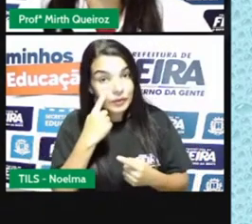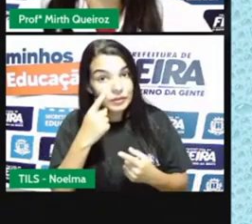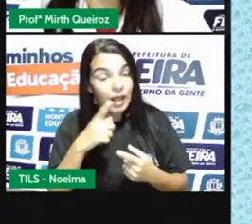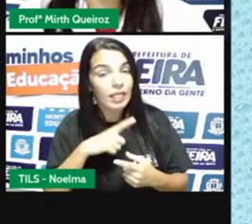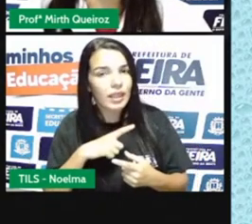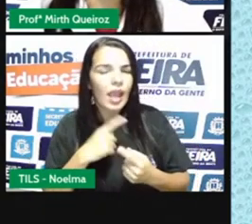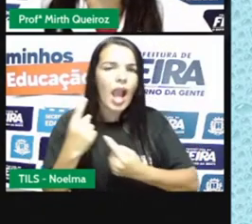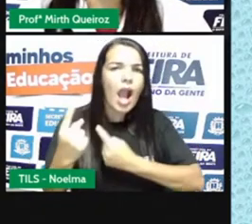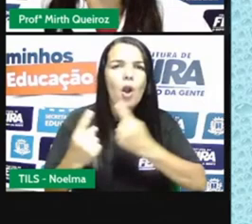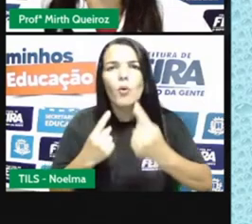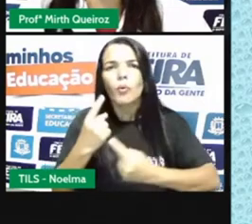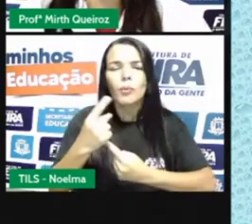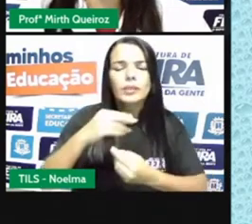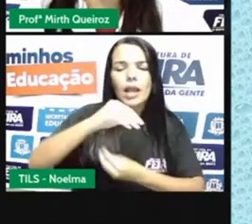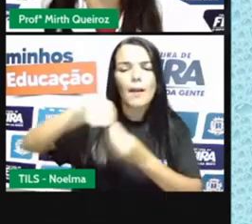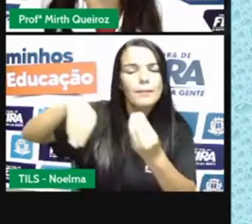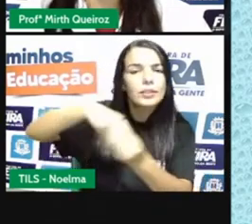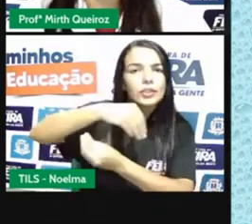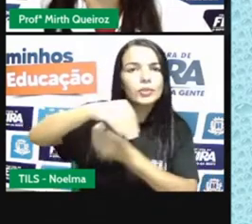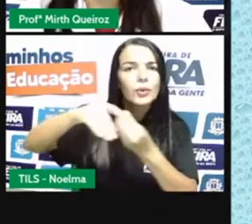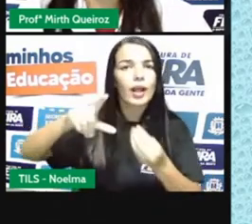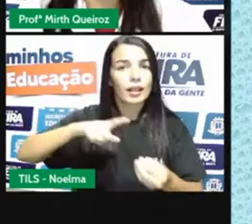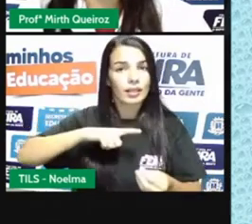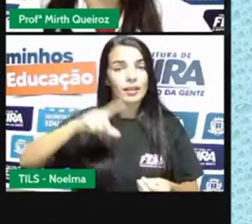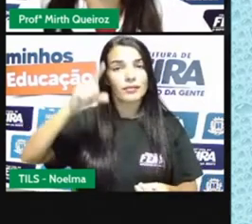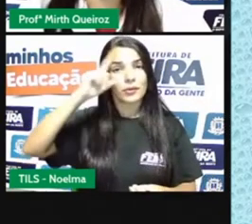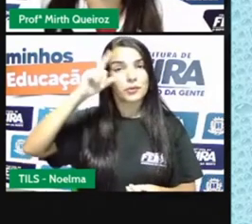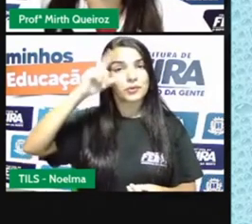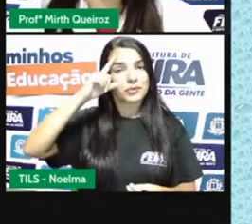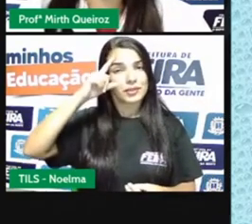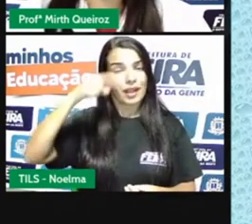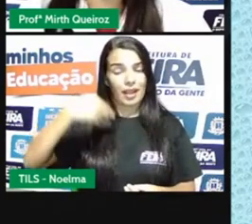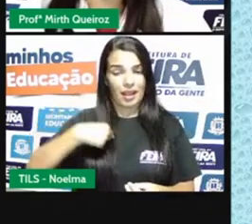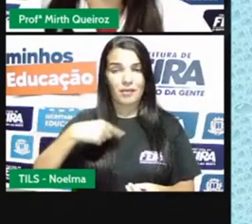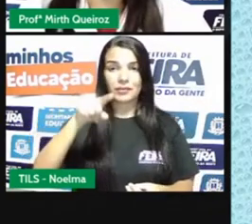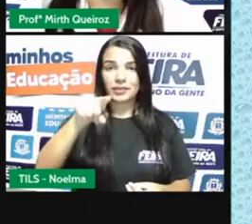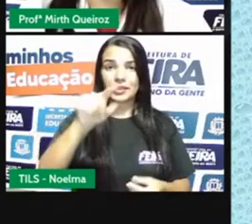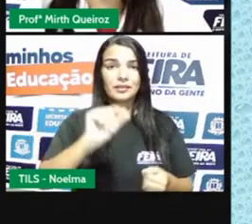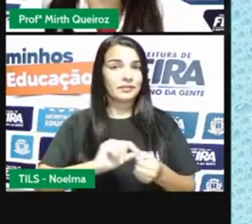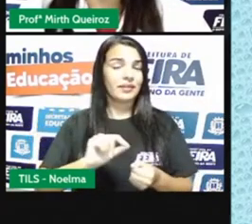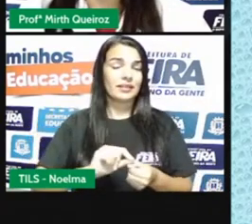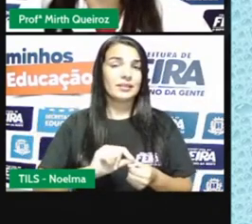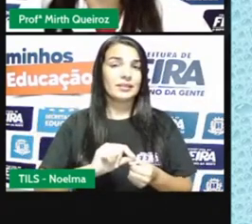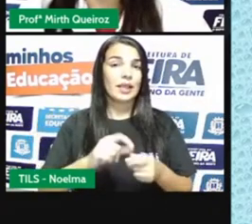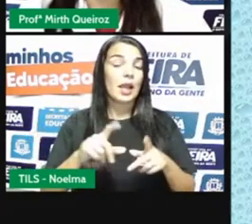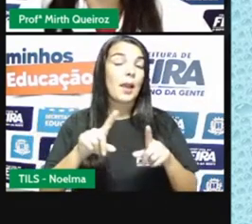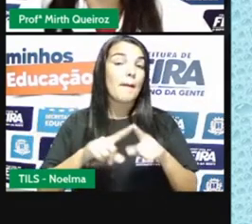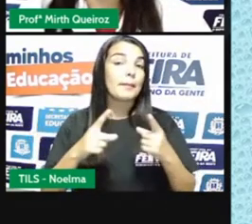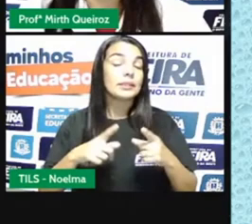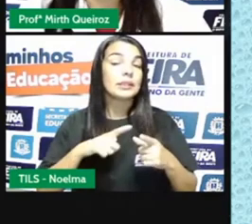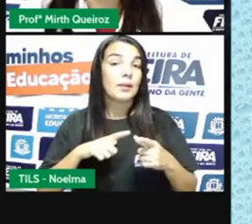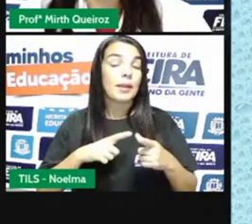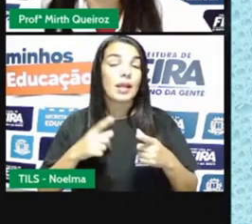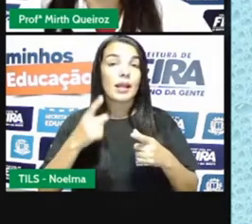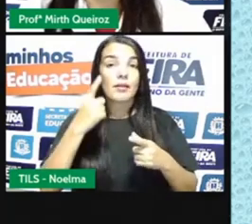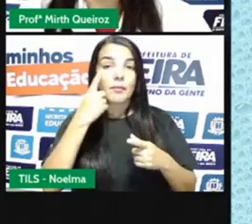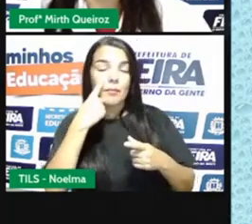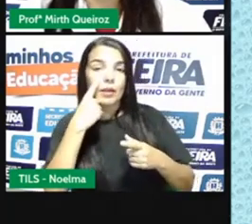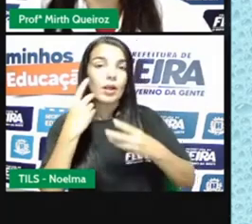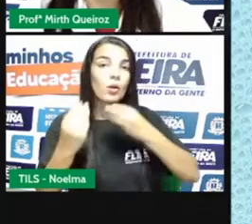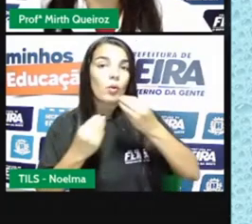são algumas das misturas que a gente faz no dia a dia e essa mistura vai depender da consistência também ali